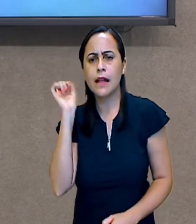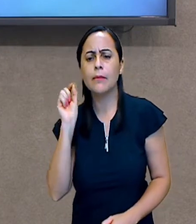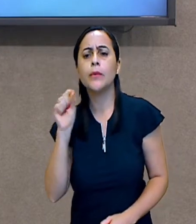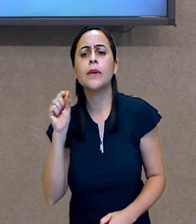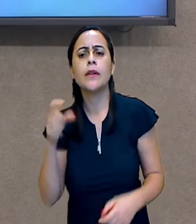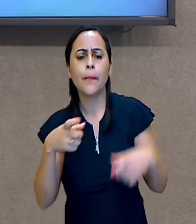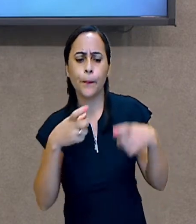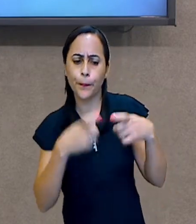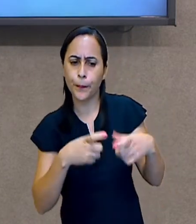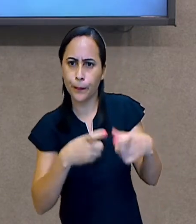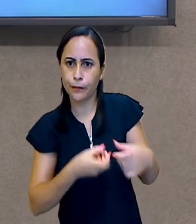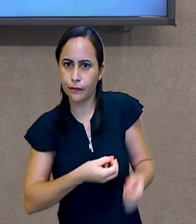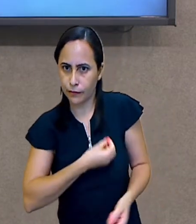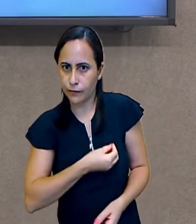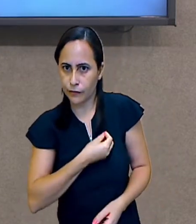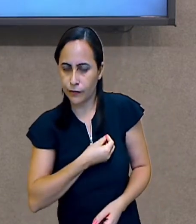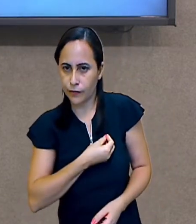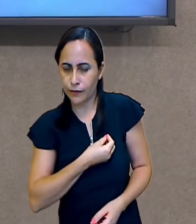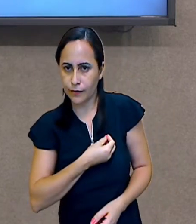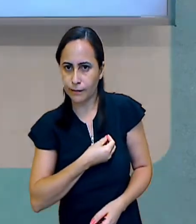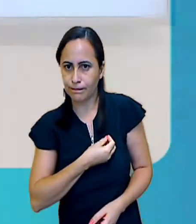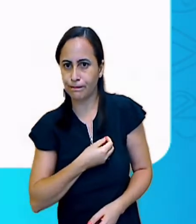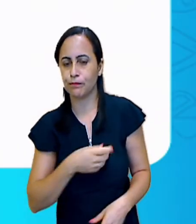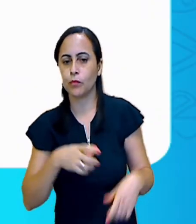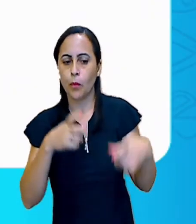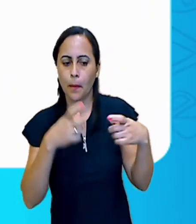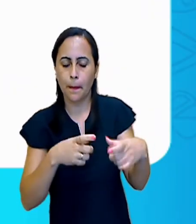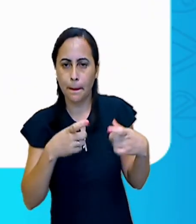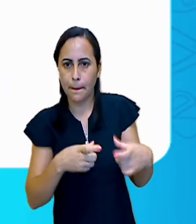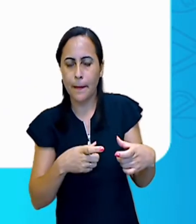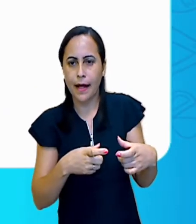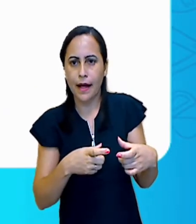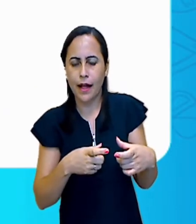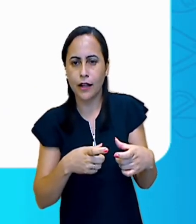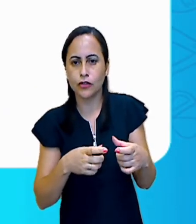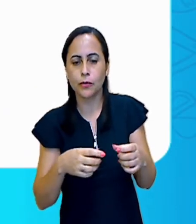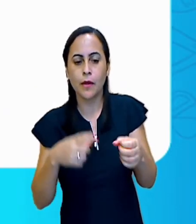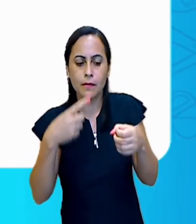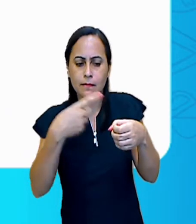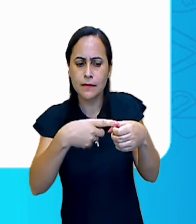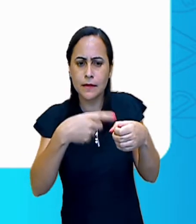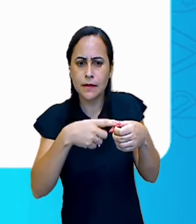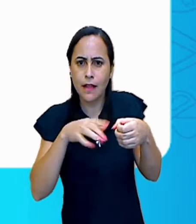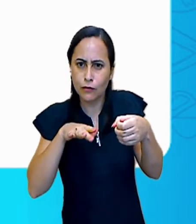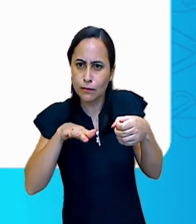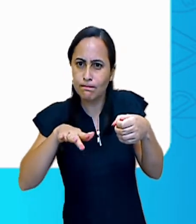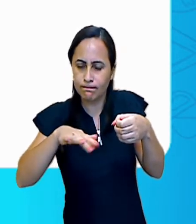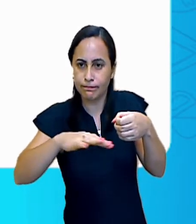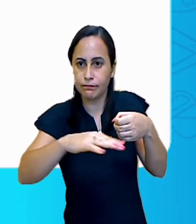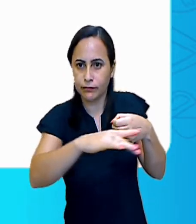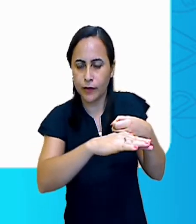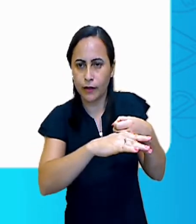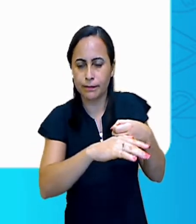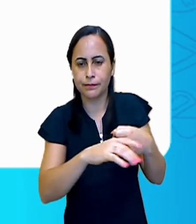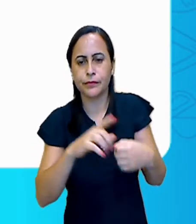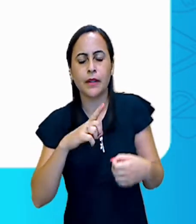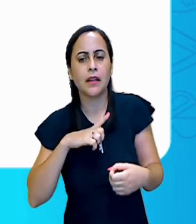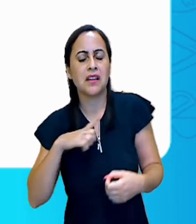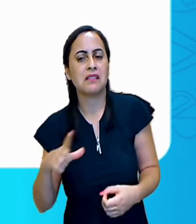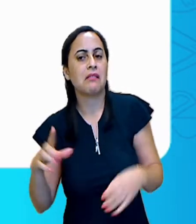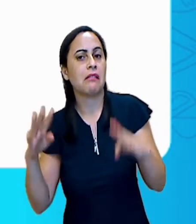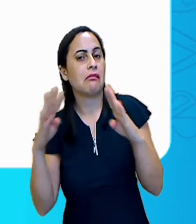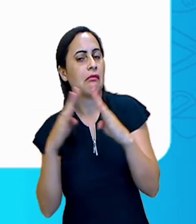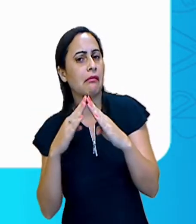Vamos ver? Bairro é uma parte da cidade. Nos bairros, há